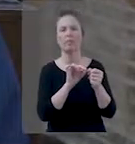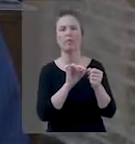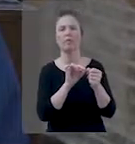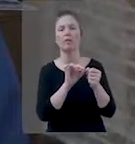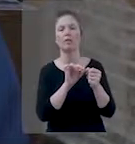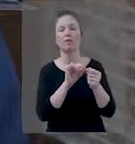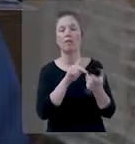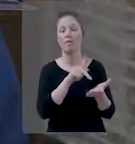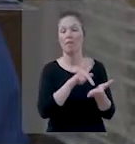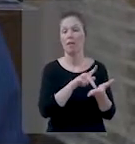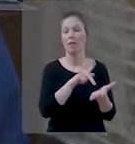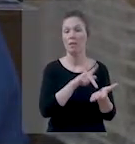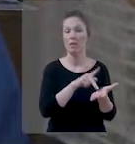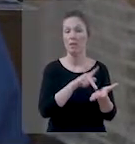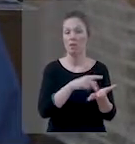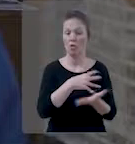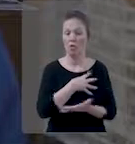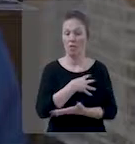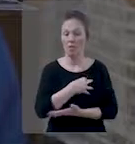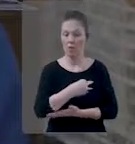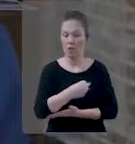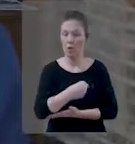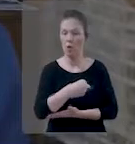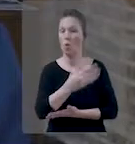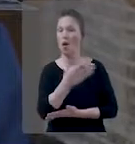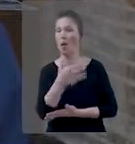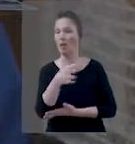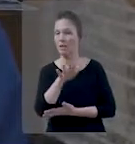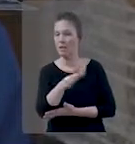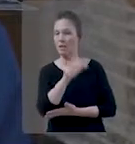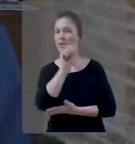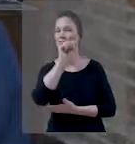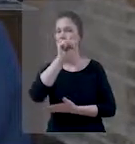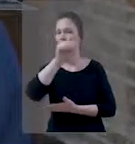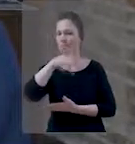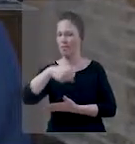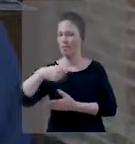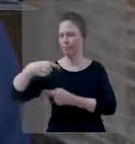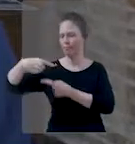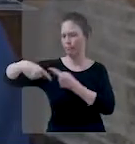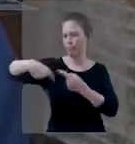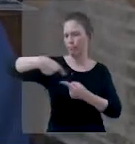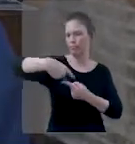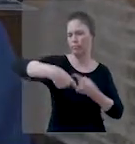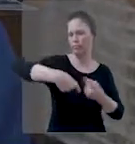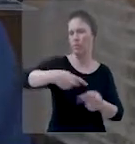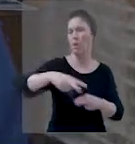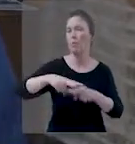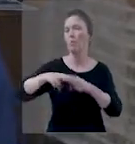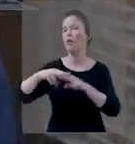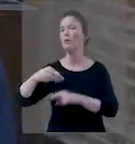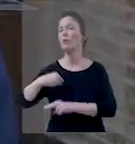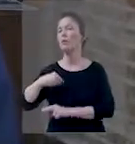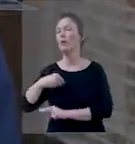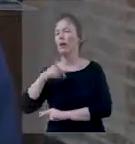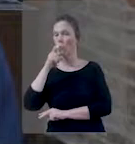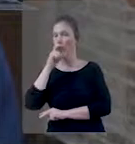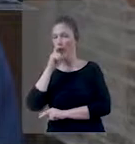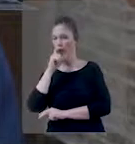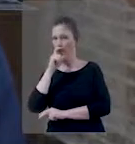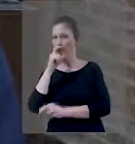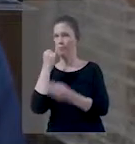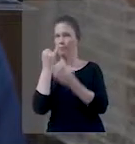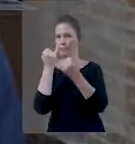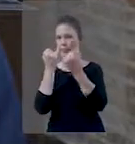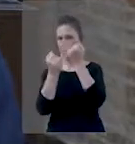na verdade, os filhos sofrem consequências dos pecados de seus pais. E ele cita três